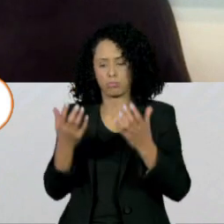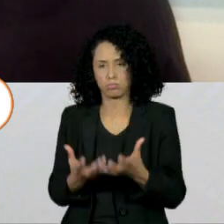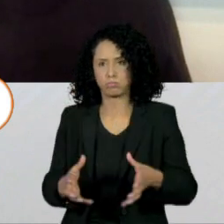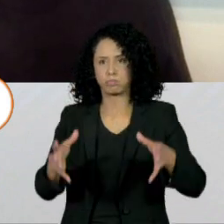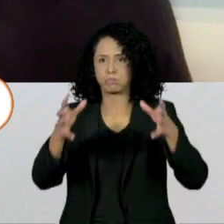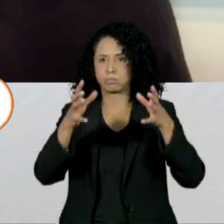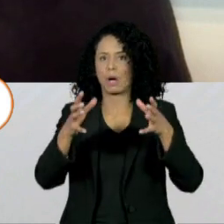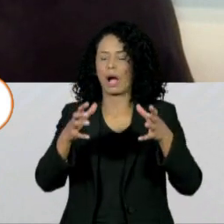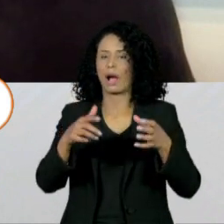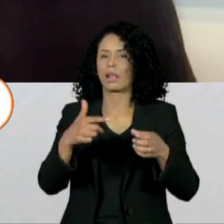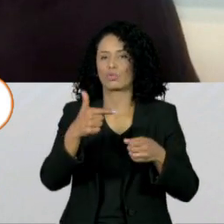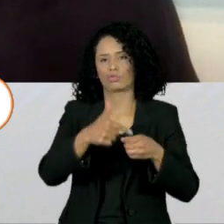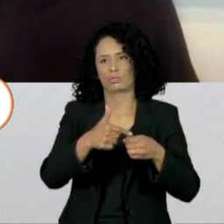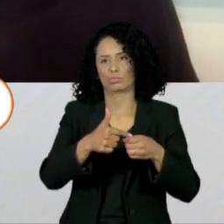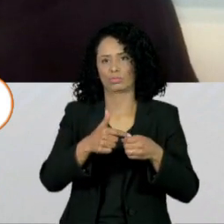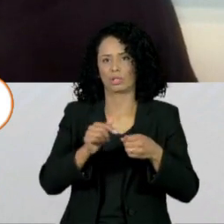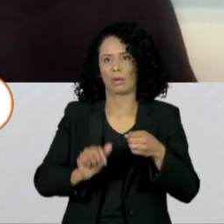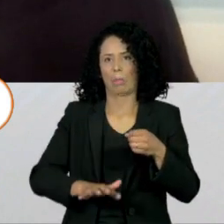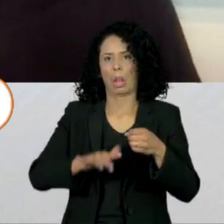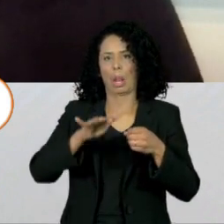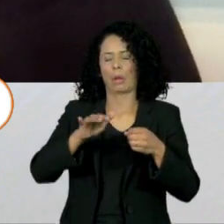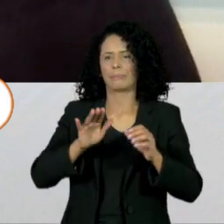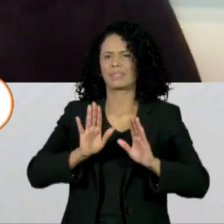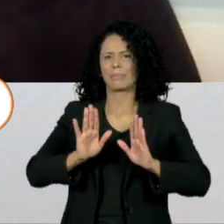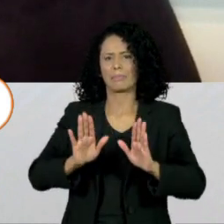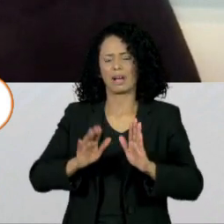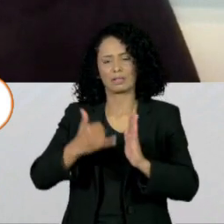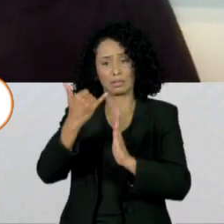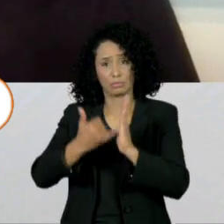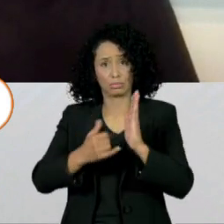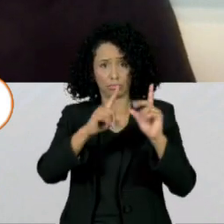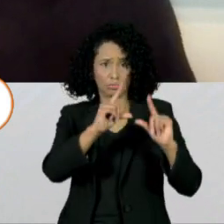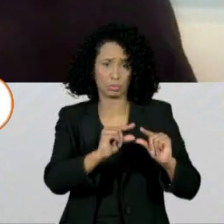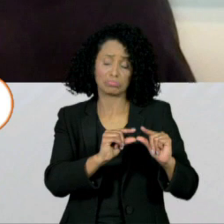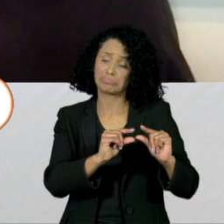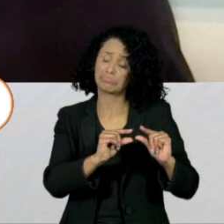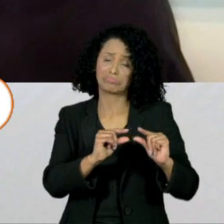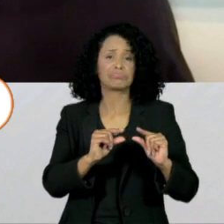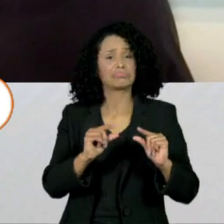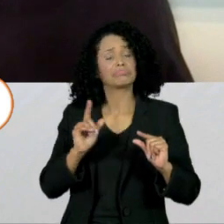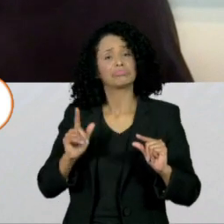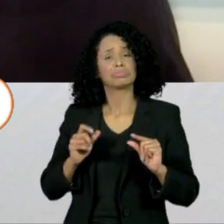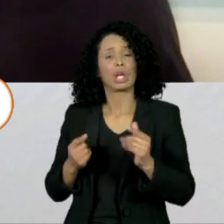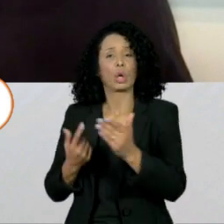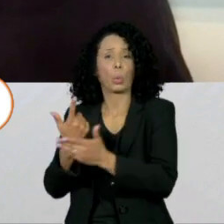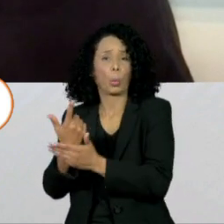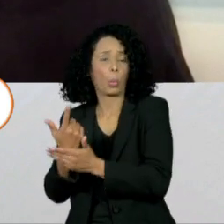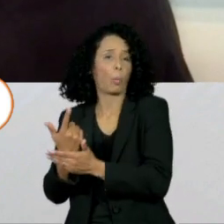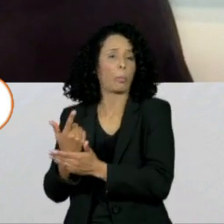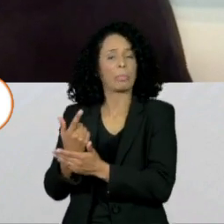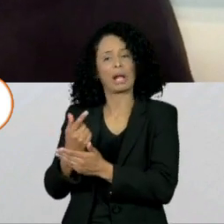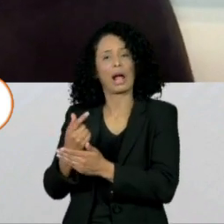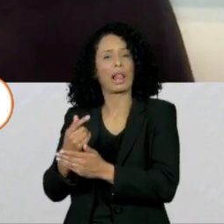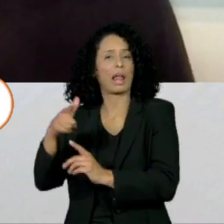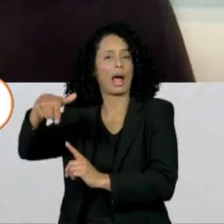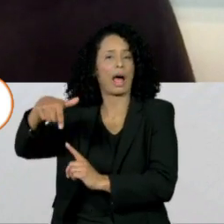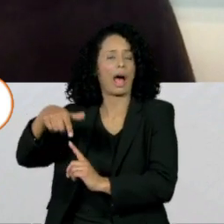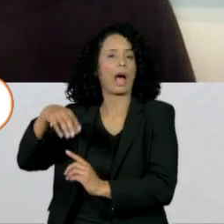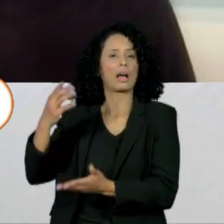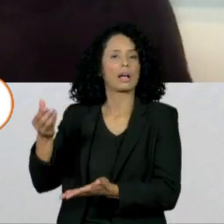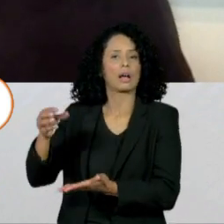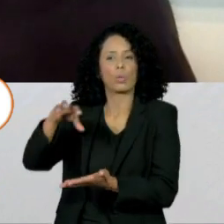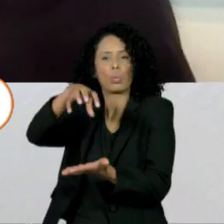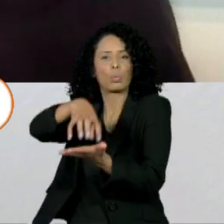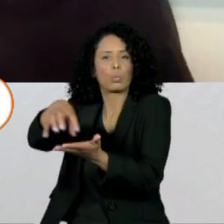final. Então, se você reduz o imposto, você reduz o preço na bomba. Mas na medida que você aumenta o preço na refinaria, o efeito da redução do